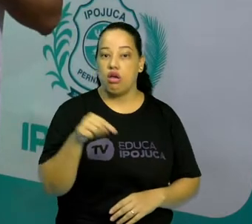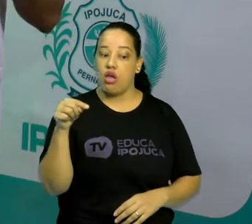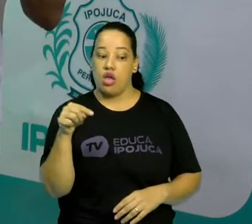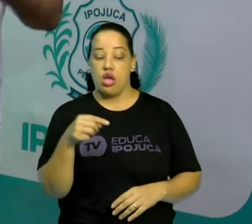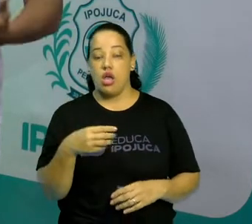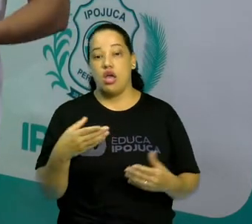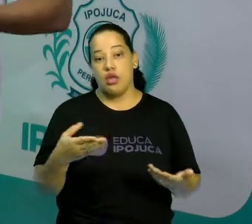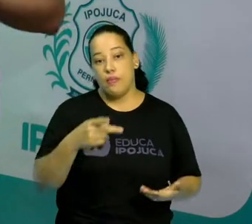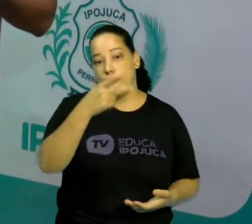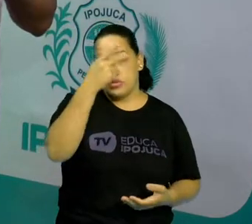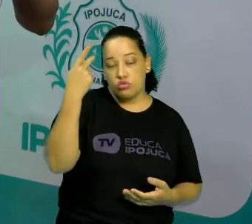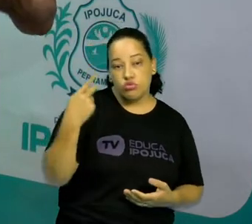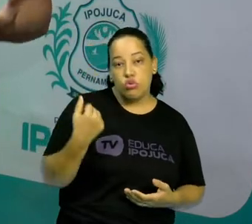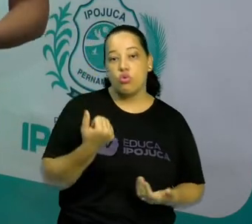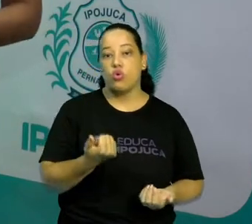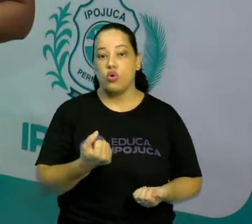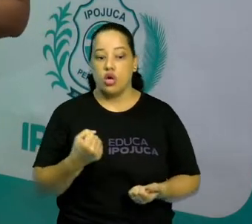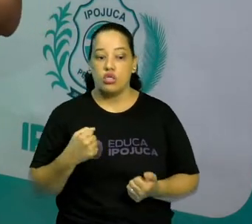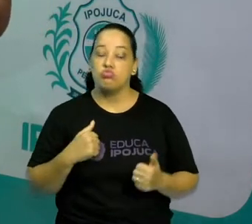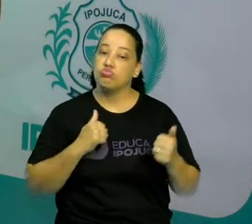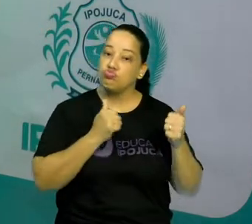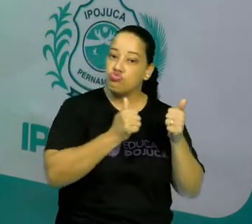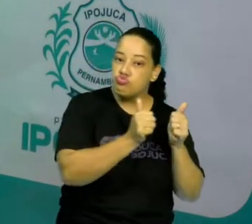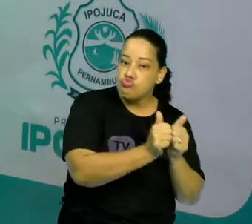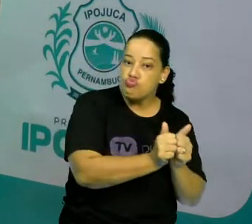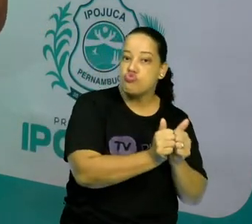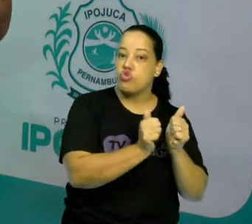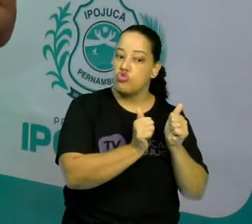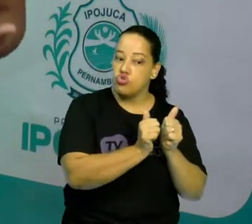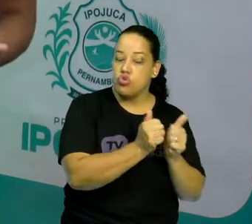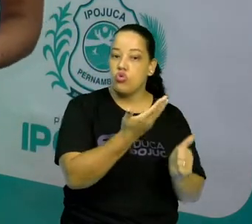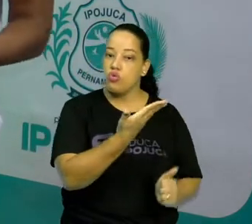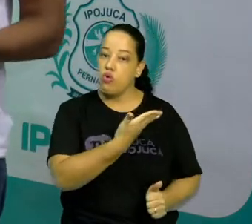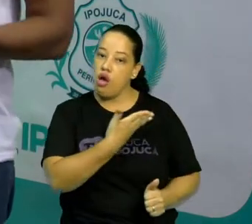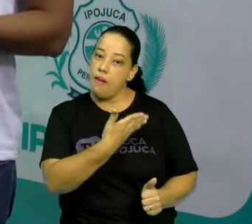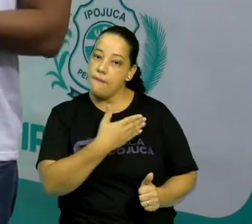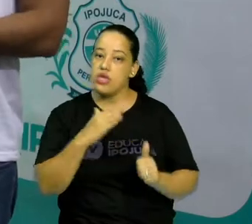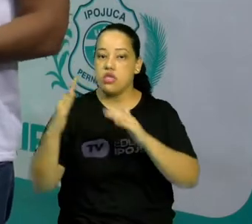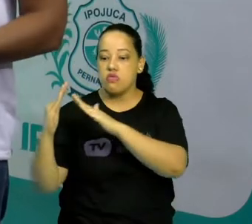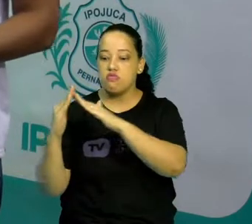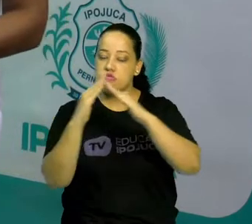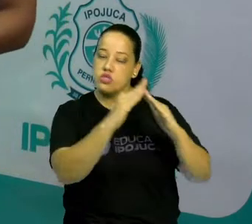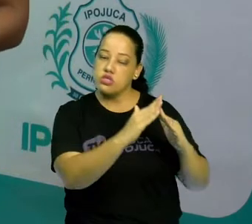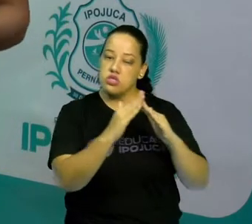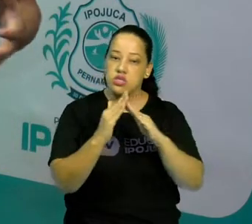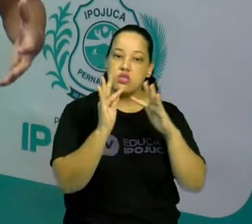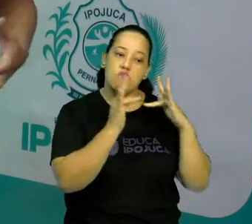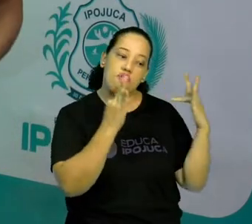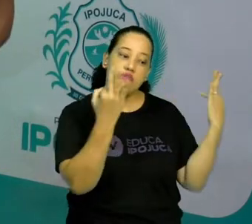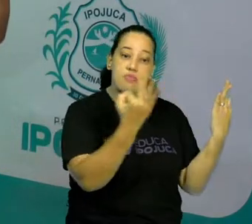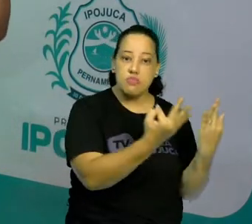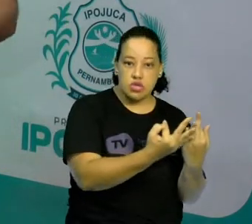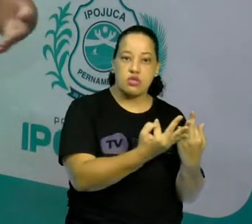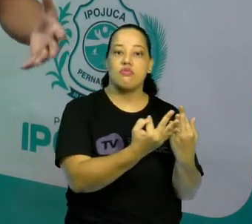aproximações com nossos colegas, com nossos vizinhos, com nossos familiares,